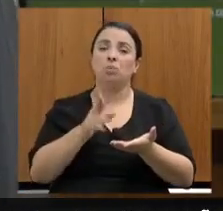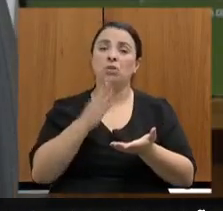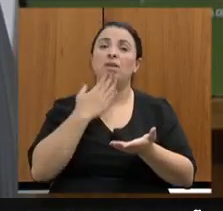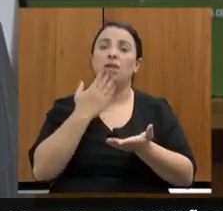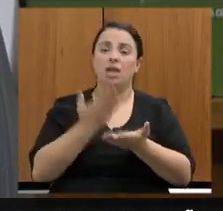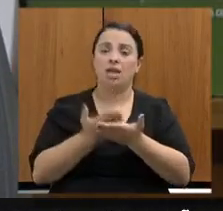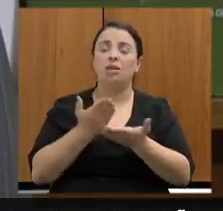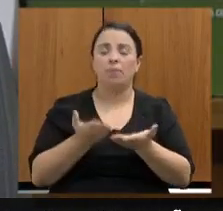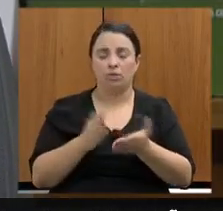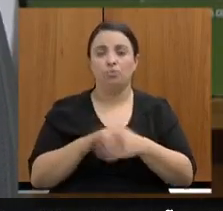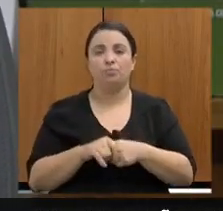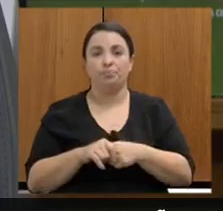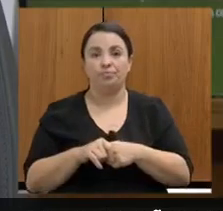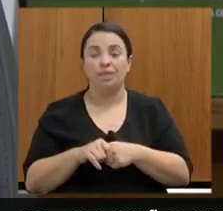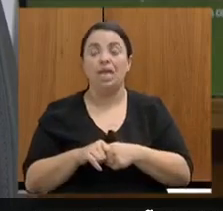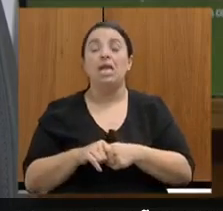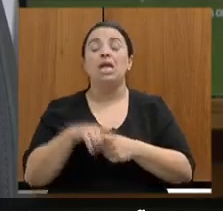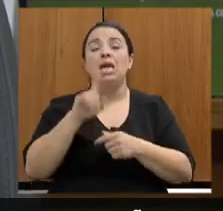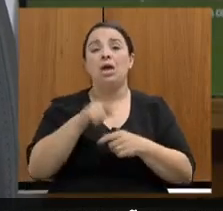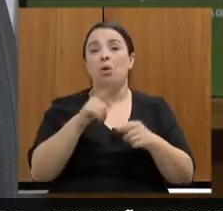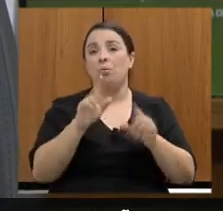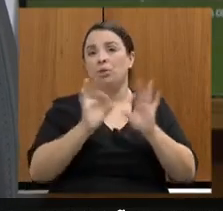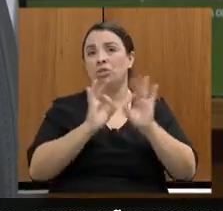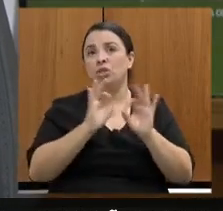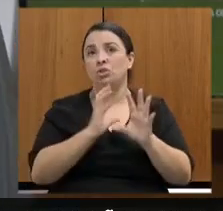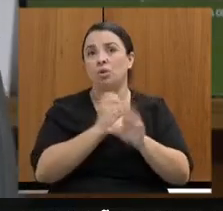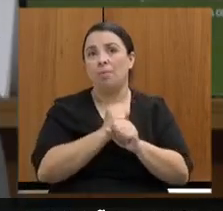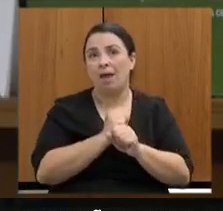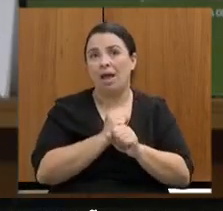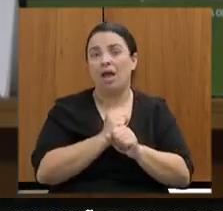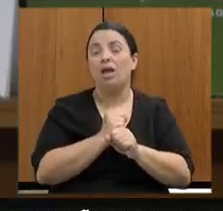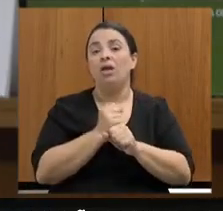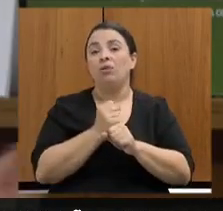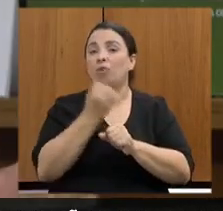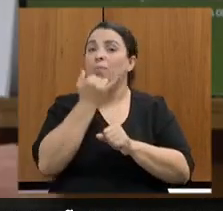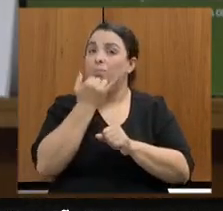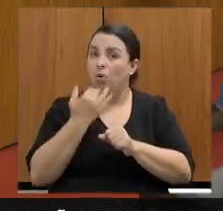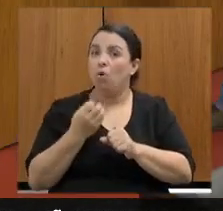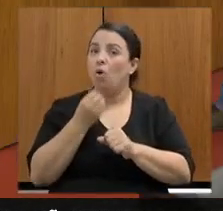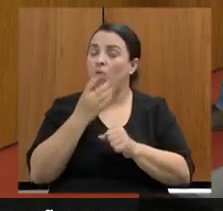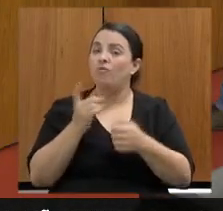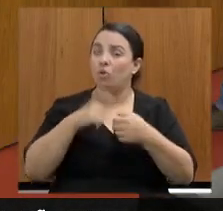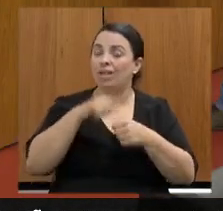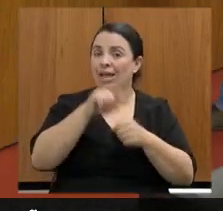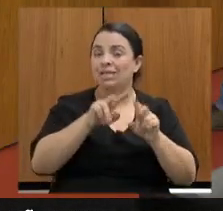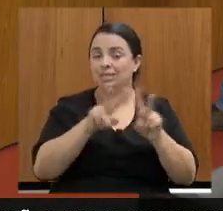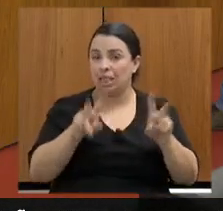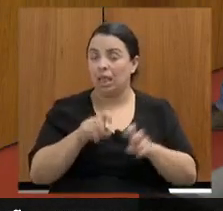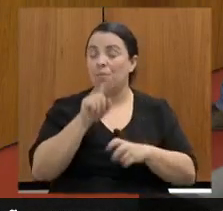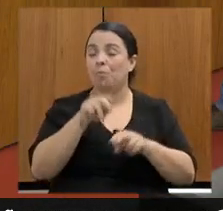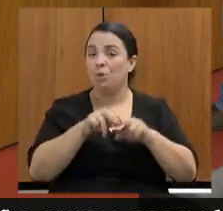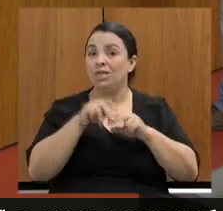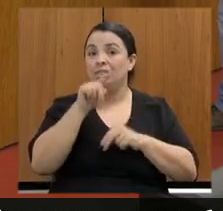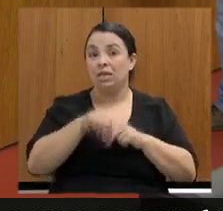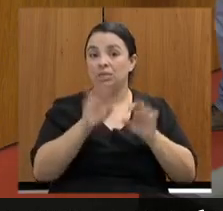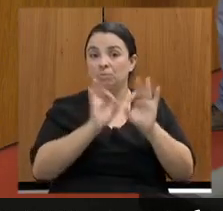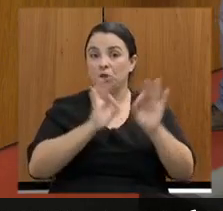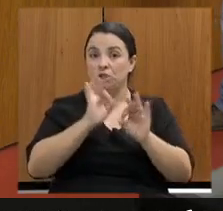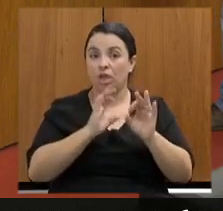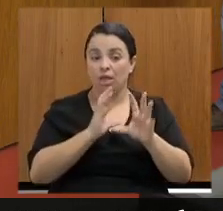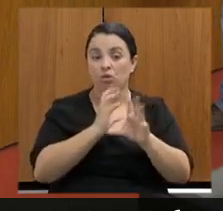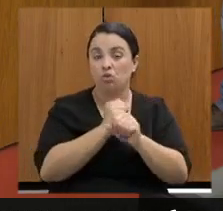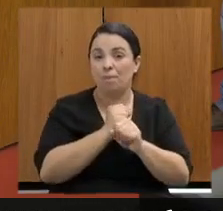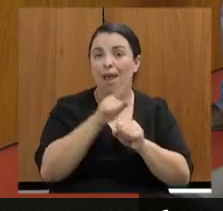relação ao somar, me desculpe, foi ótimo a gente voltar a esse tema porque somar é translúcido,